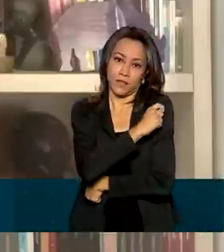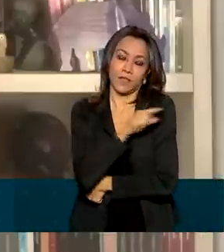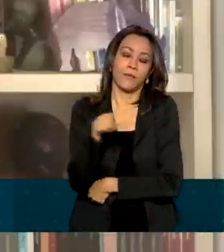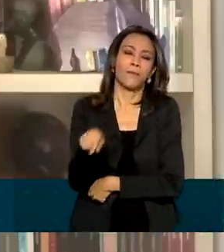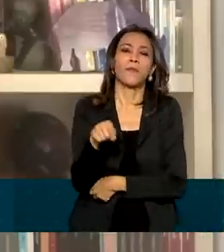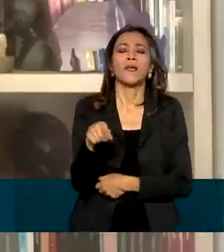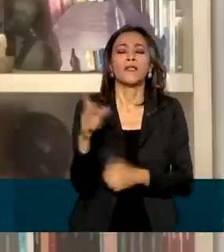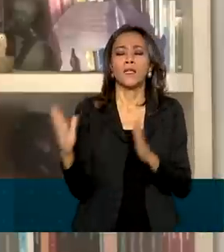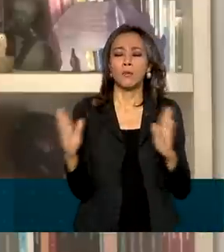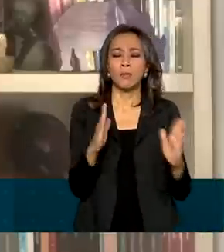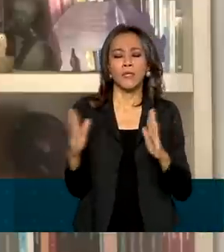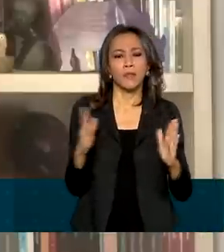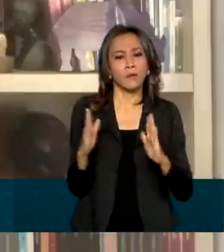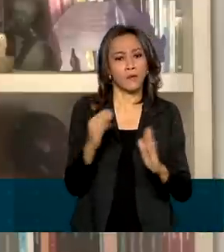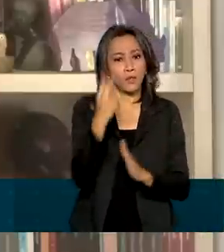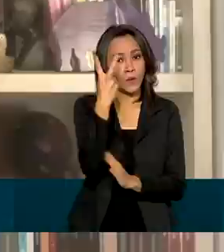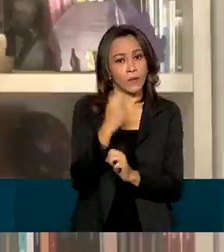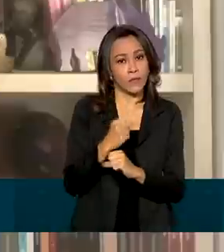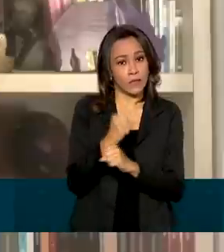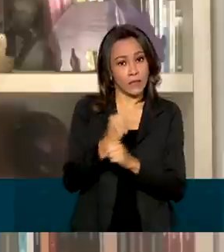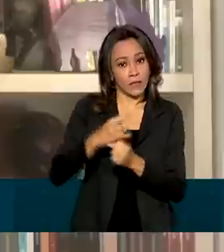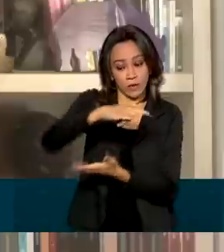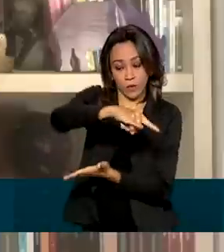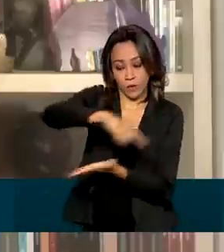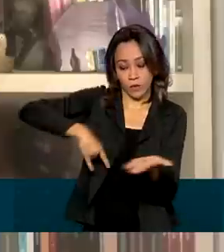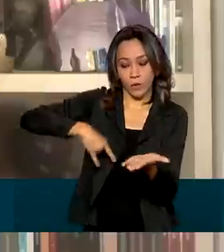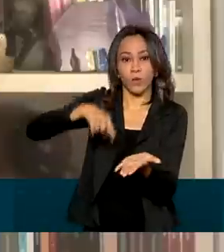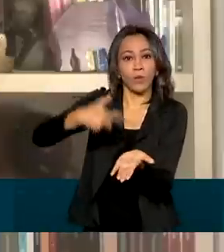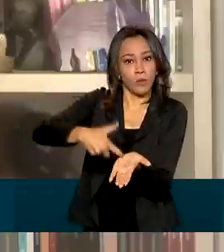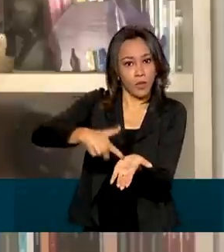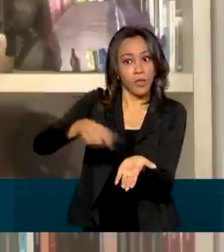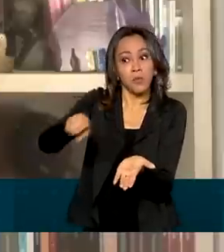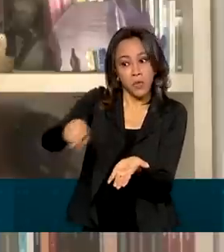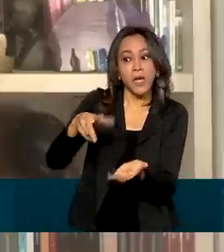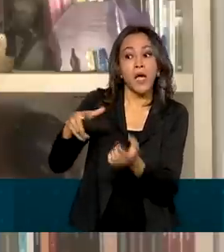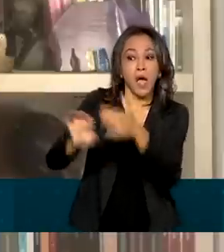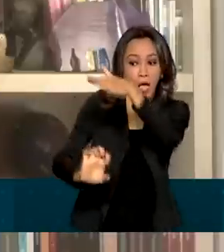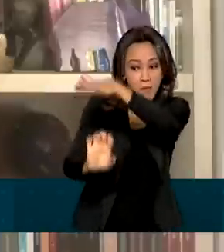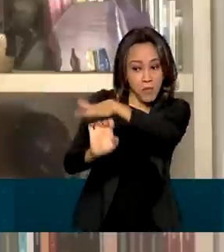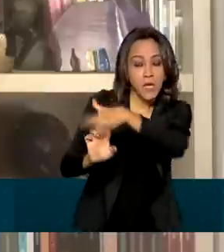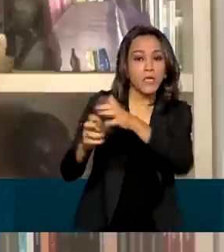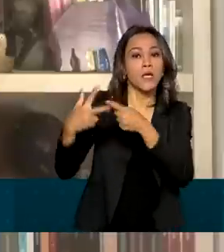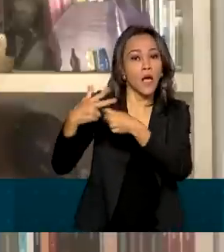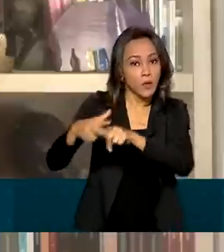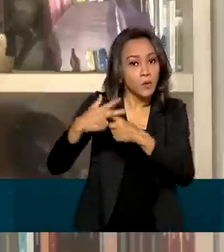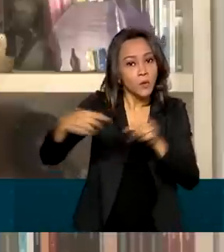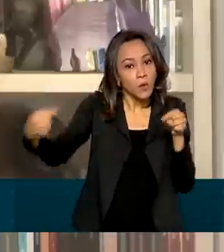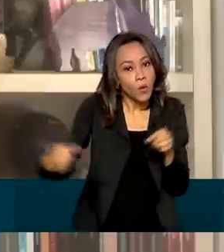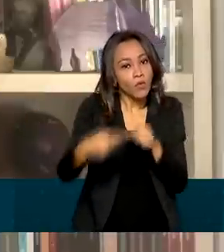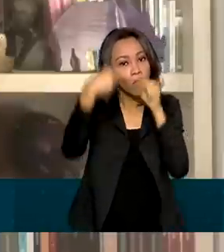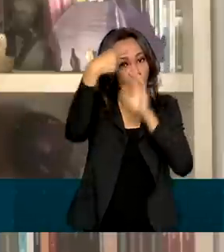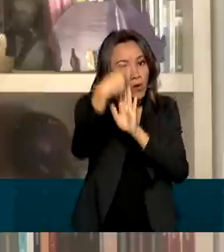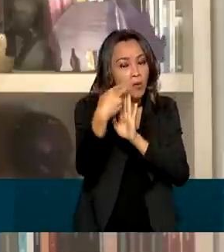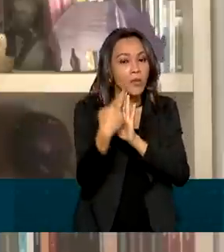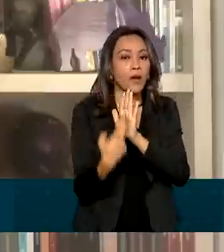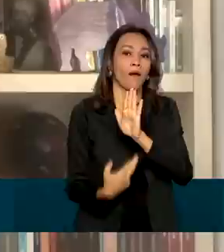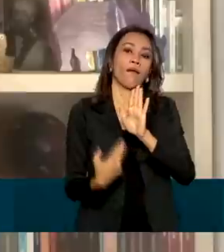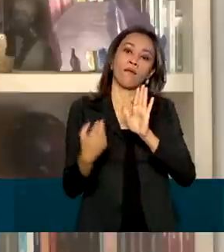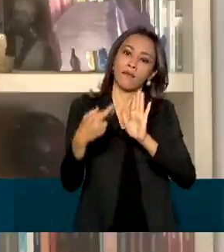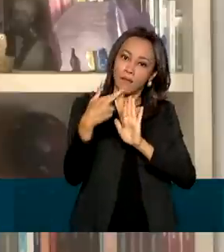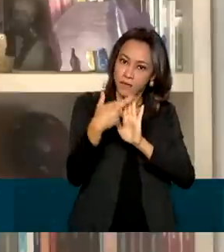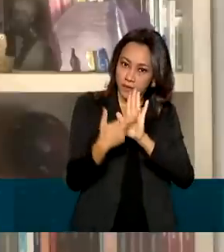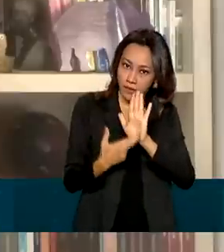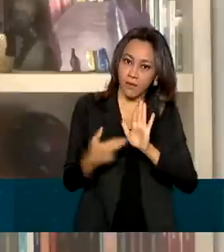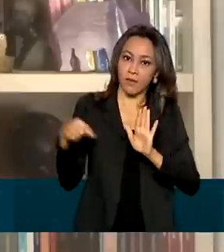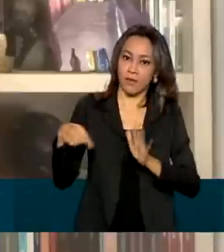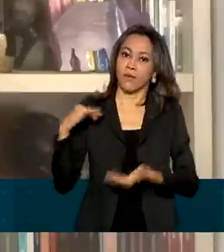tem validade de dois anos e foi emitido depois que a empresa fez os ajustes recomendados pela Anvisa. A certificação é